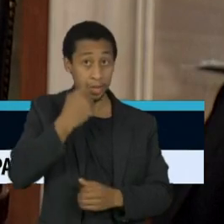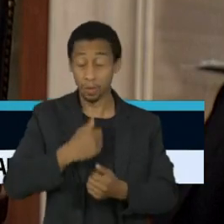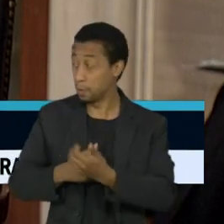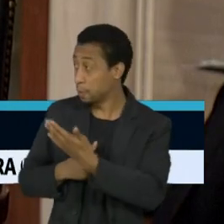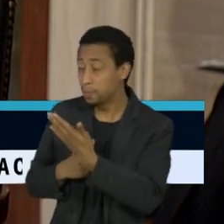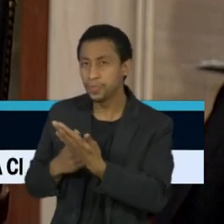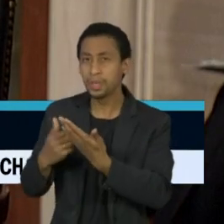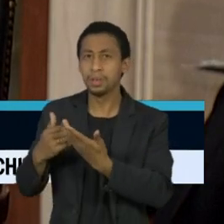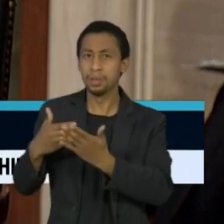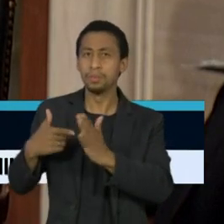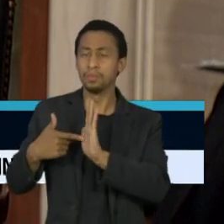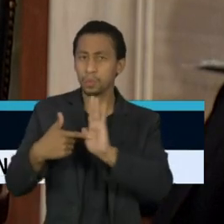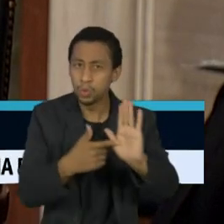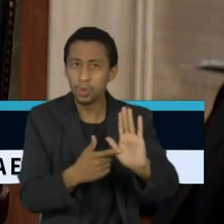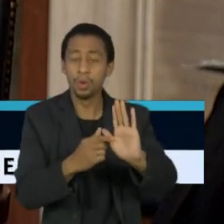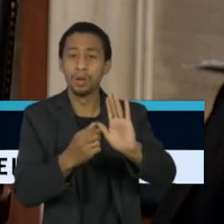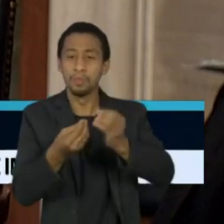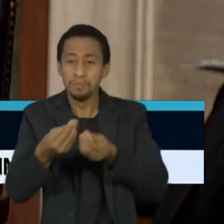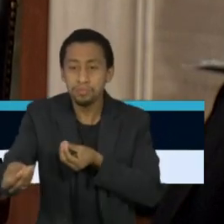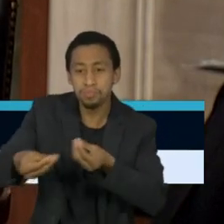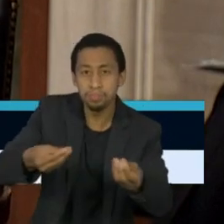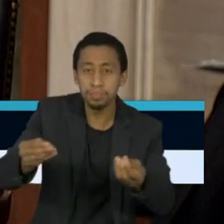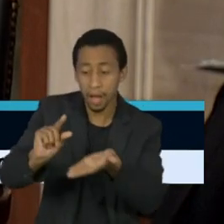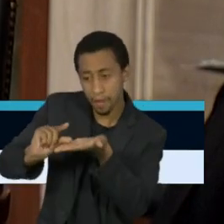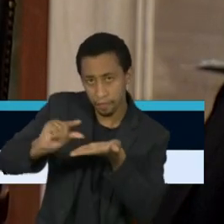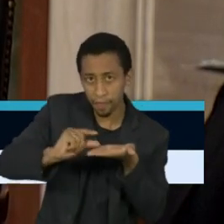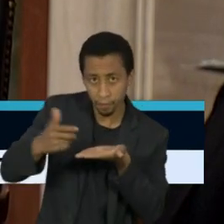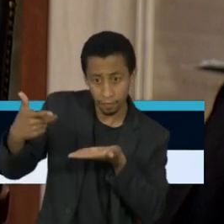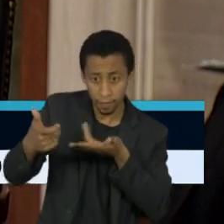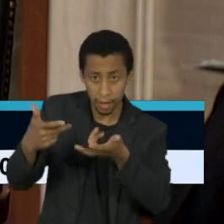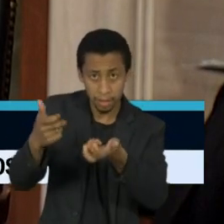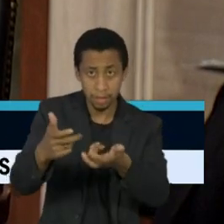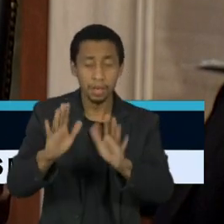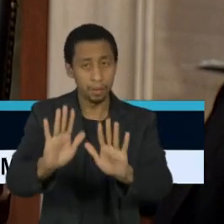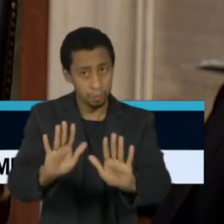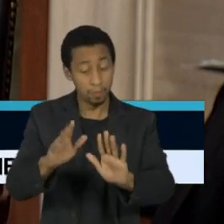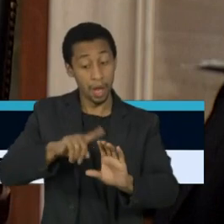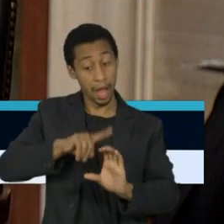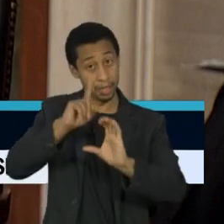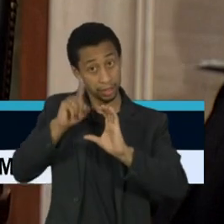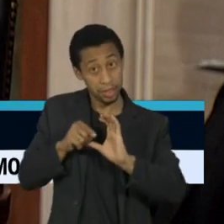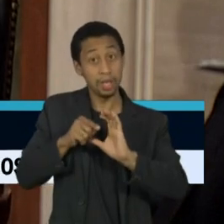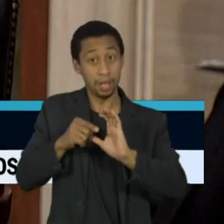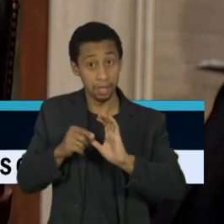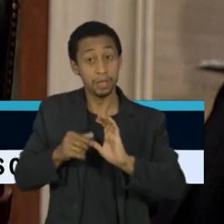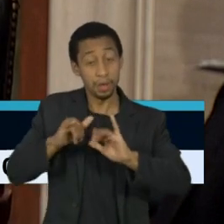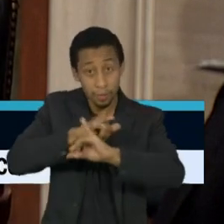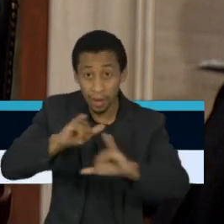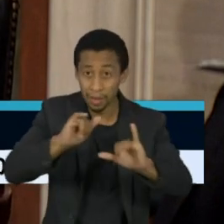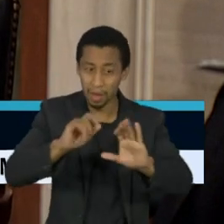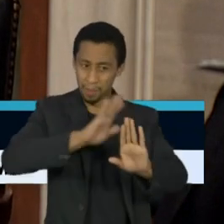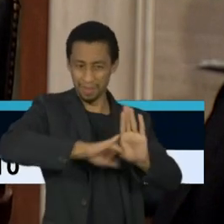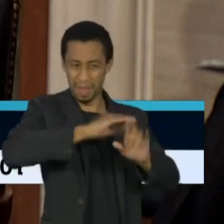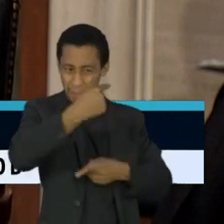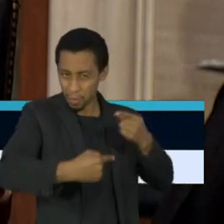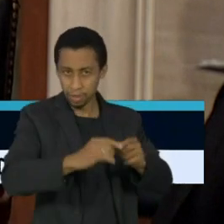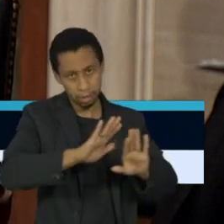enfatizou que a distribuição do imunizante será feita com base na ciência e não na política.